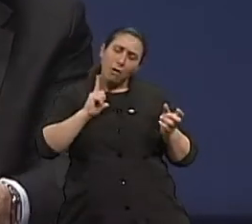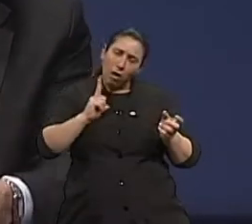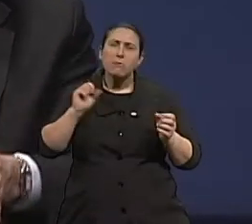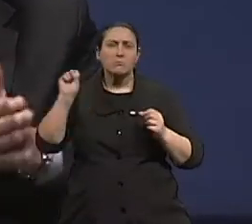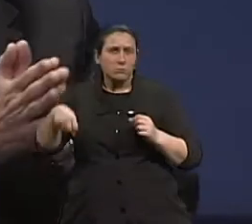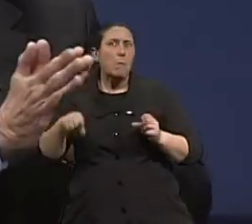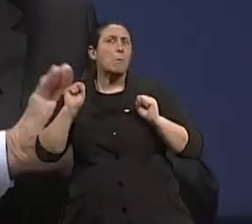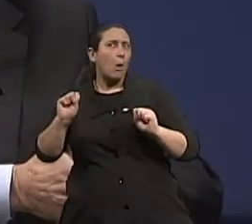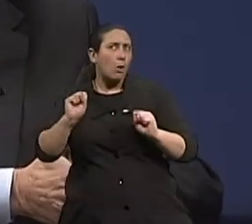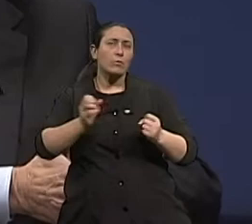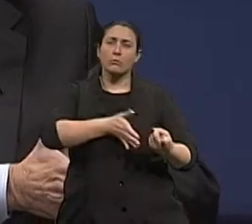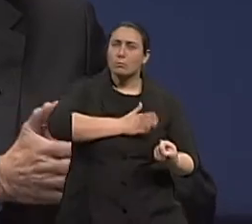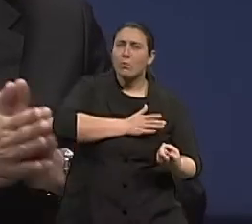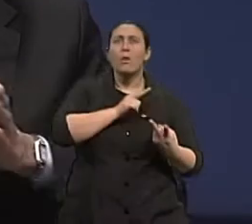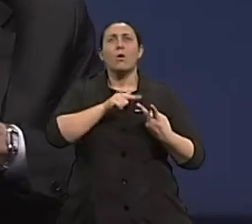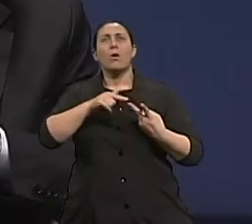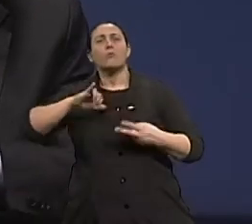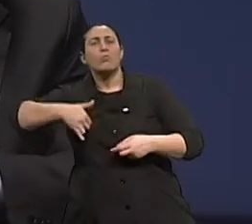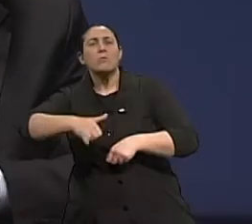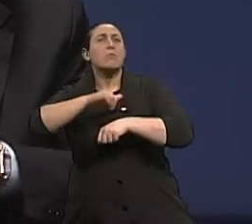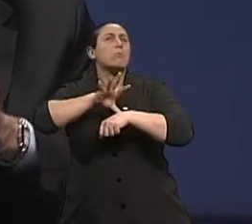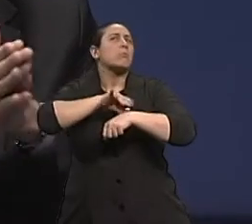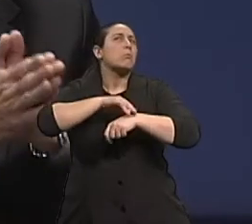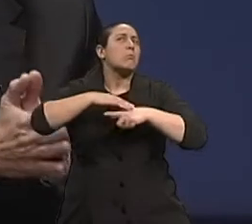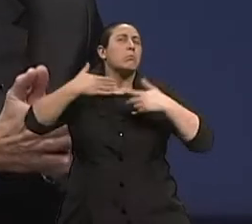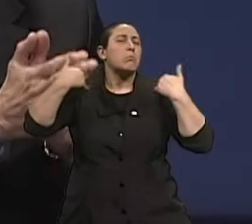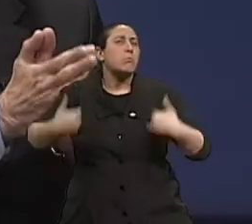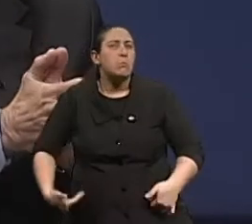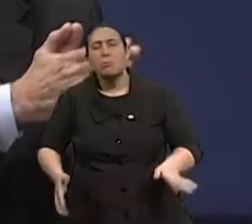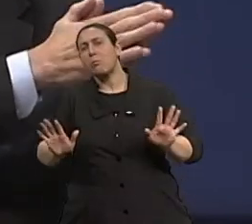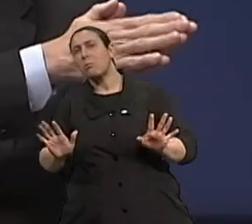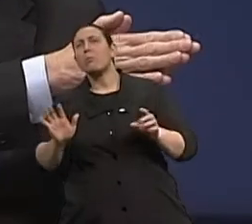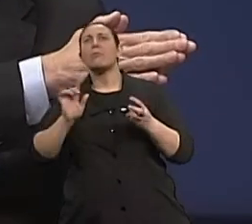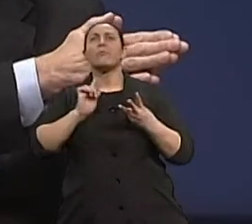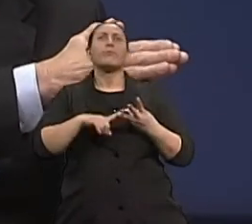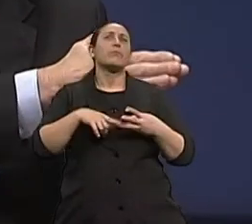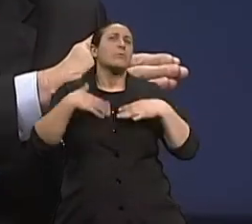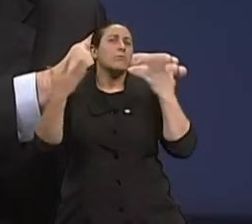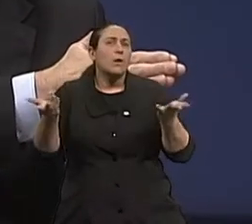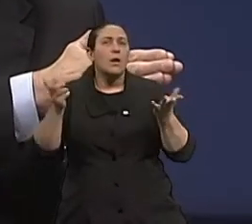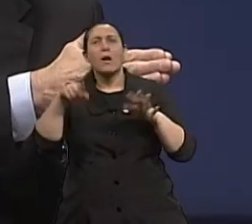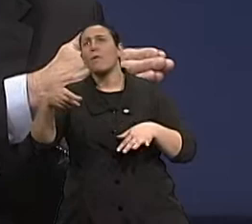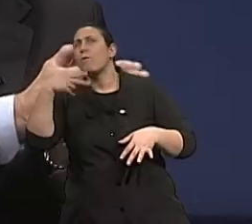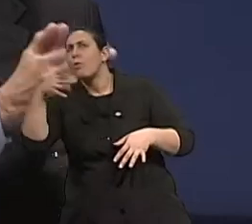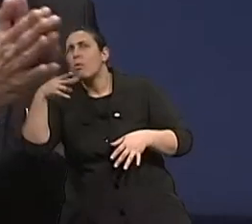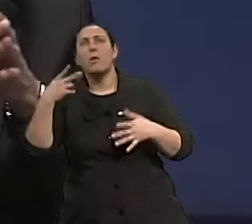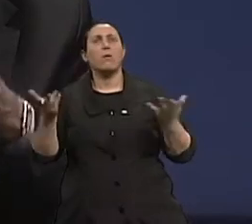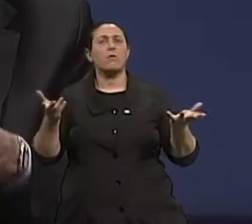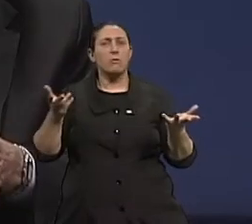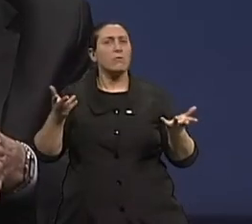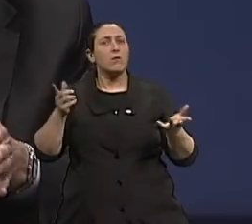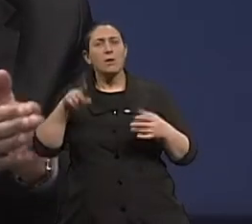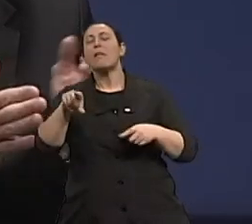alguma doença relacionada ao excesso de peso, deve estar relacionado a alguma doença relacionada ao hábito de fumar. Isso